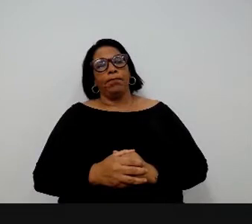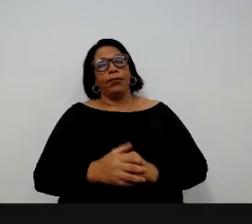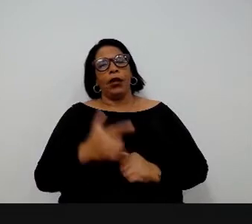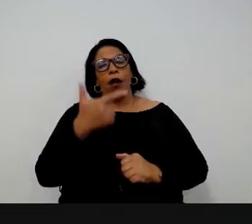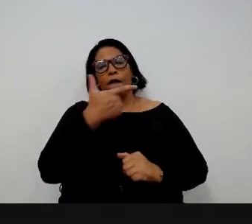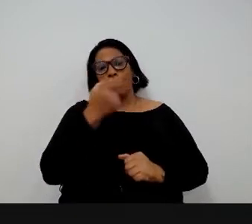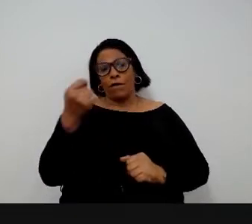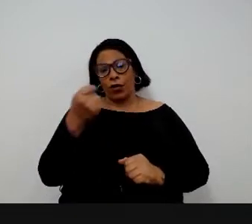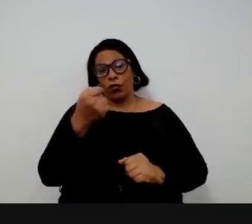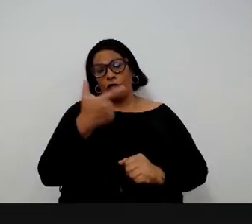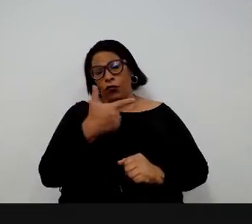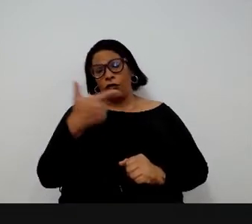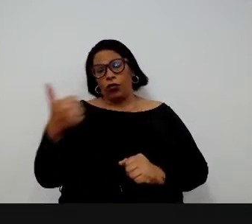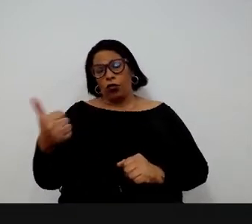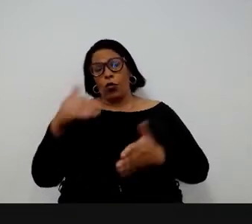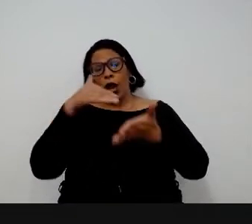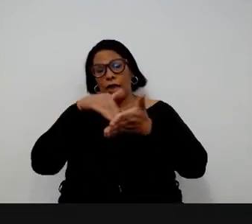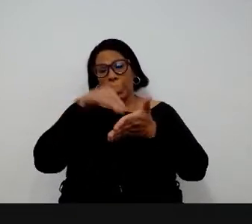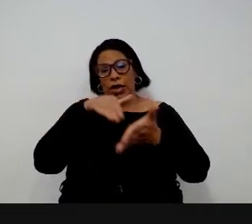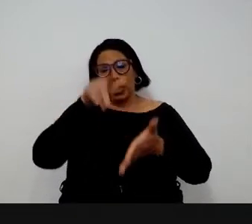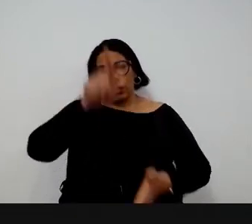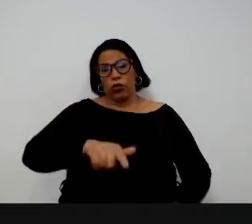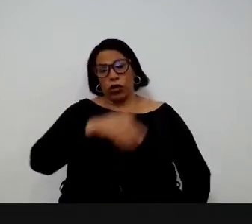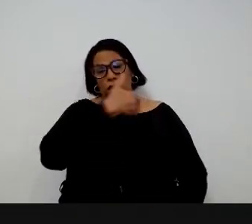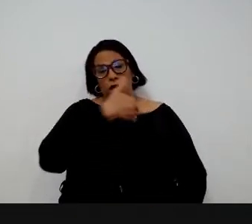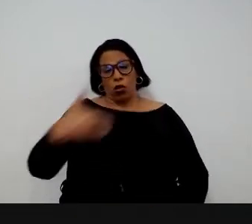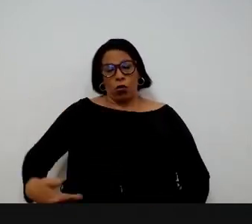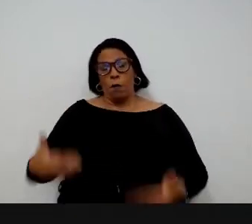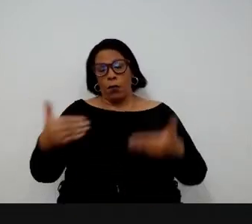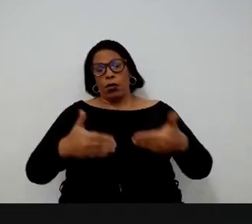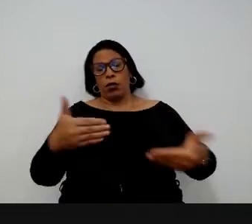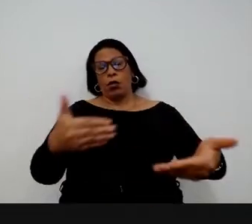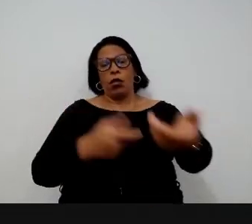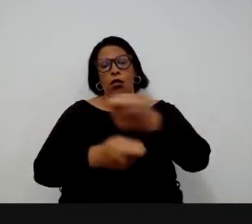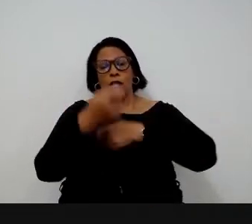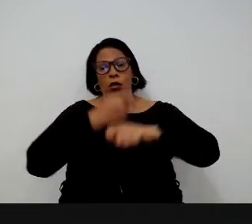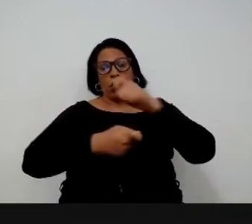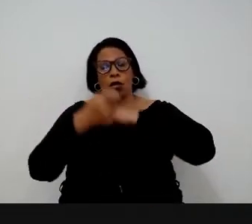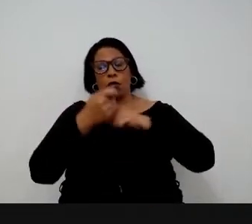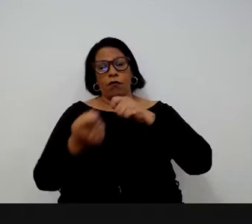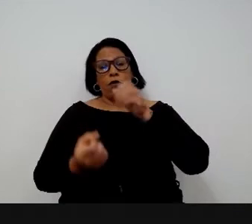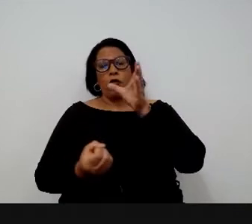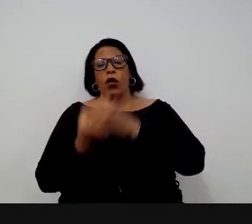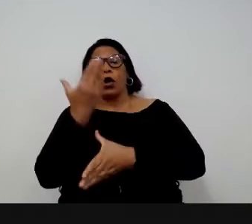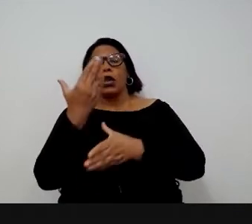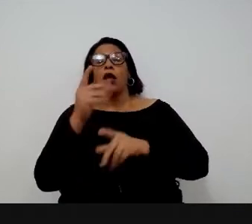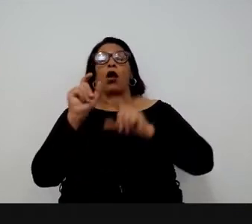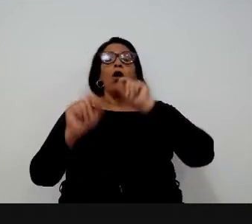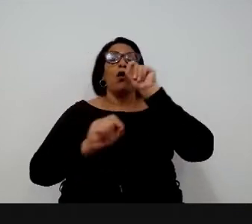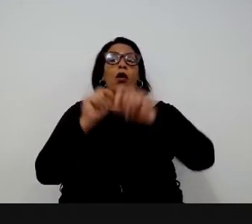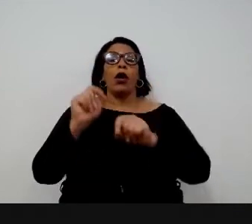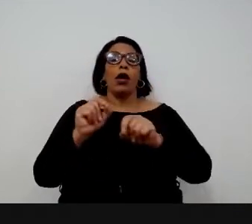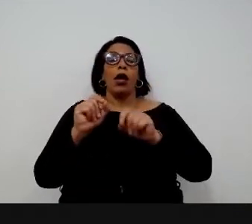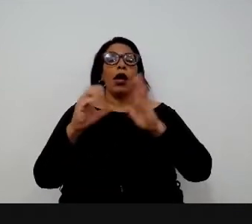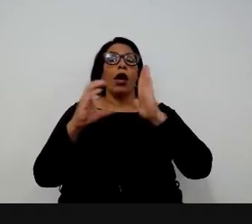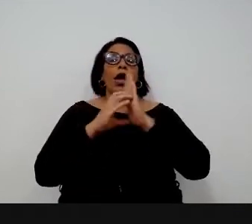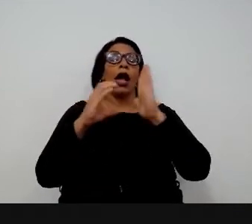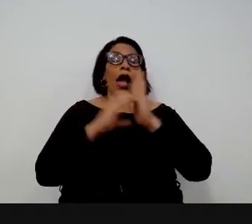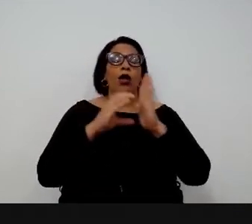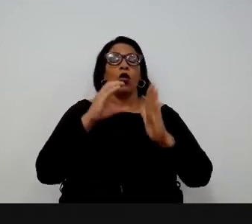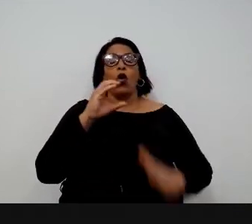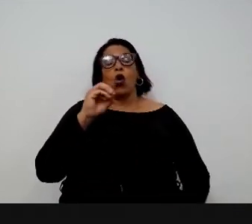Em 2021, a Secretaria de Gestão do Ministério da Economia atualizou a estruturação de cargos